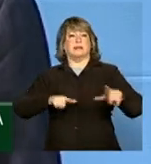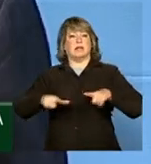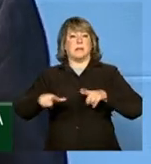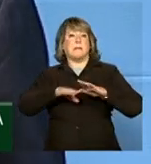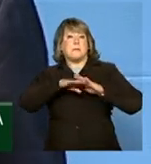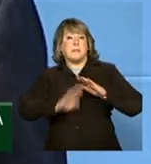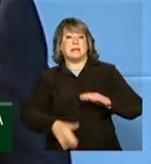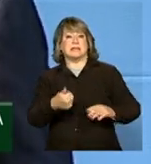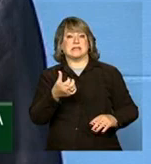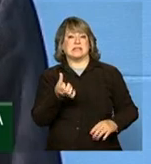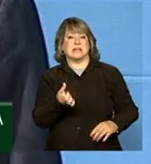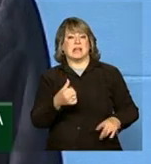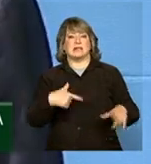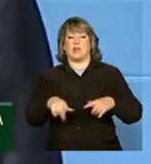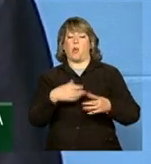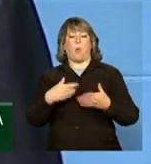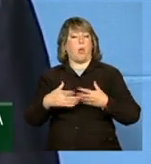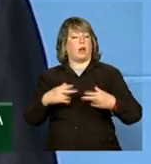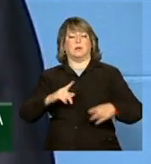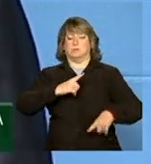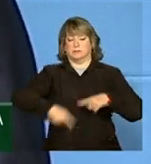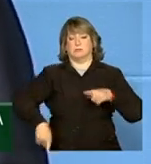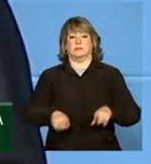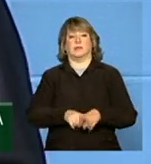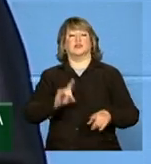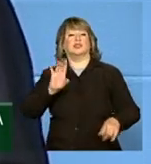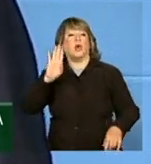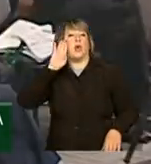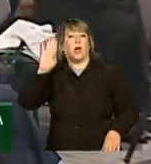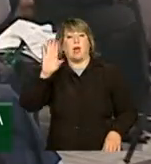16 anos, salvo na condição de aprendiz.